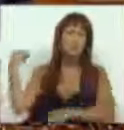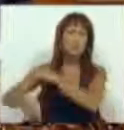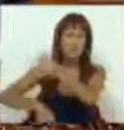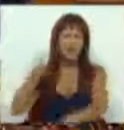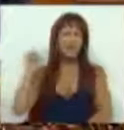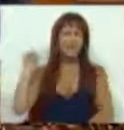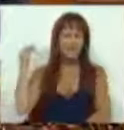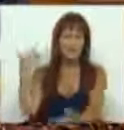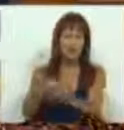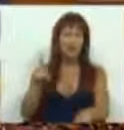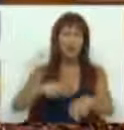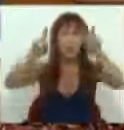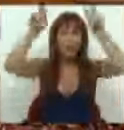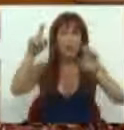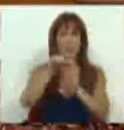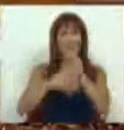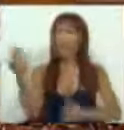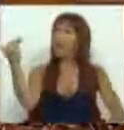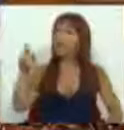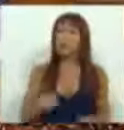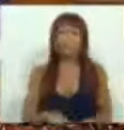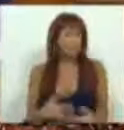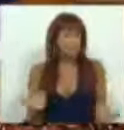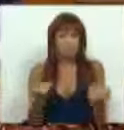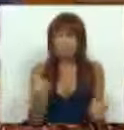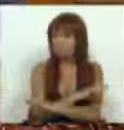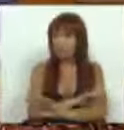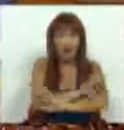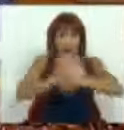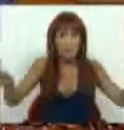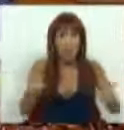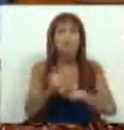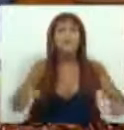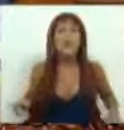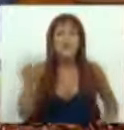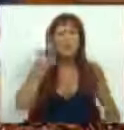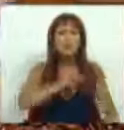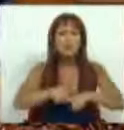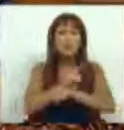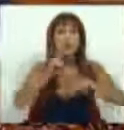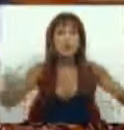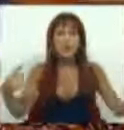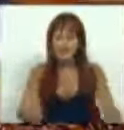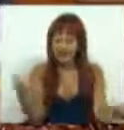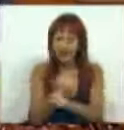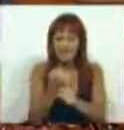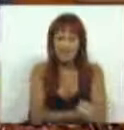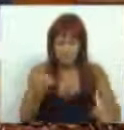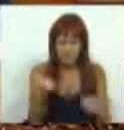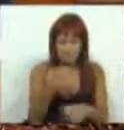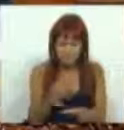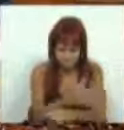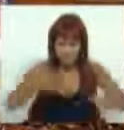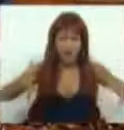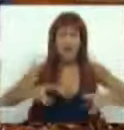nos últimos seis anos, o tema da lista de espera deixou de ser notícia e sabem por que razão, senhoras e senhores deputados, é que a atividade aumentou